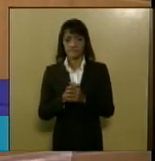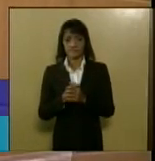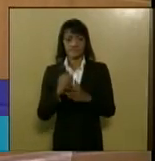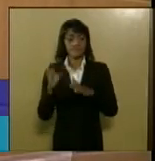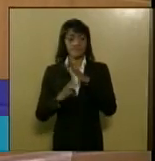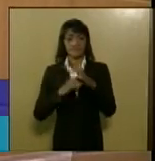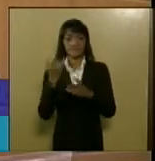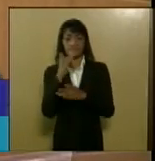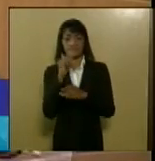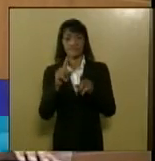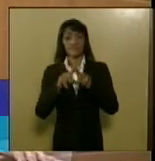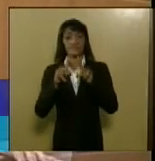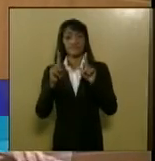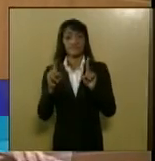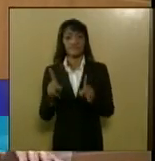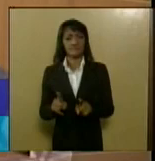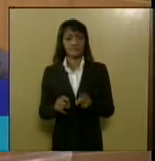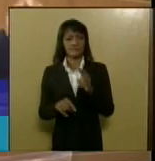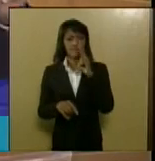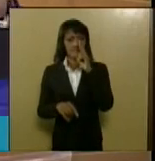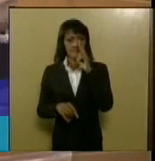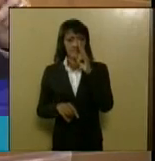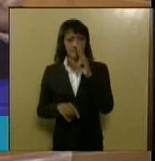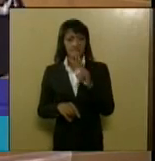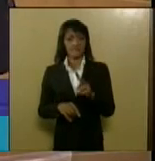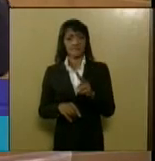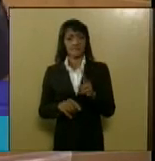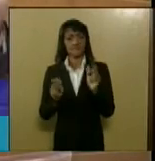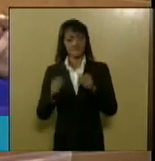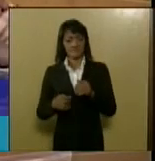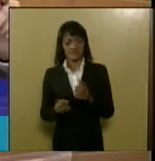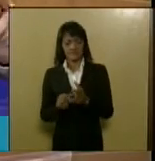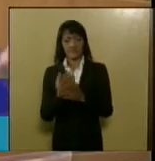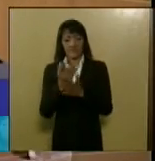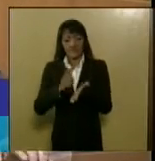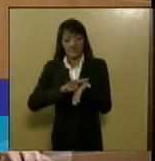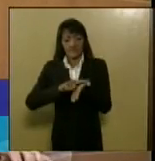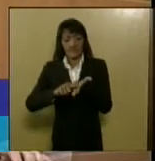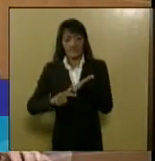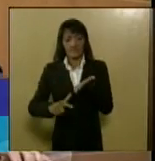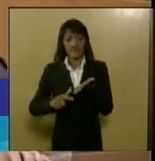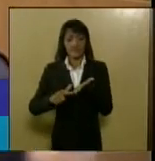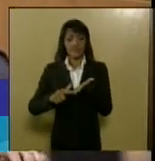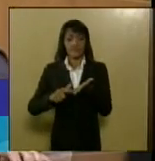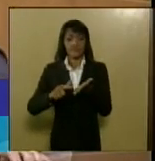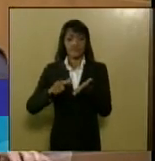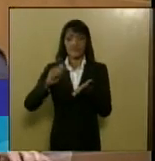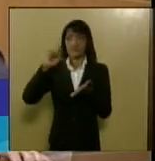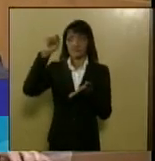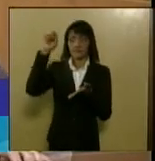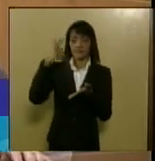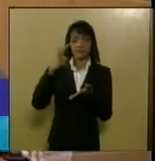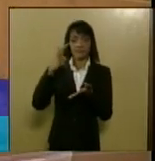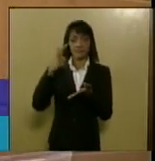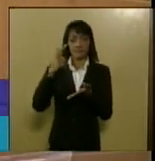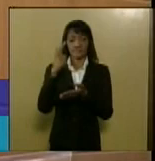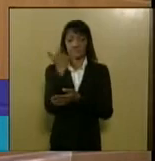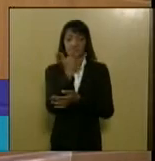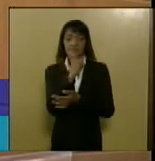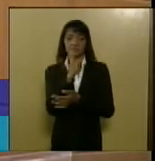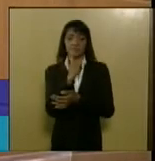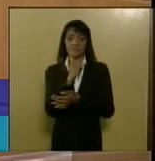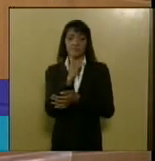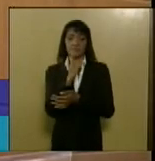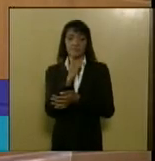temos um potencial muito grande para gerar energia limpa através da energia fotovoltaica. E